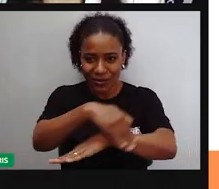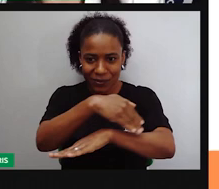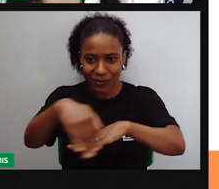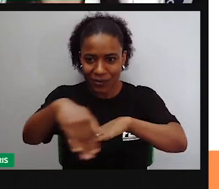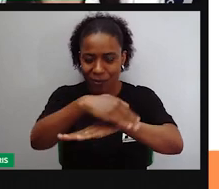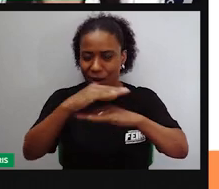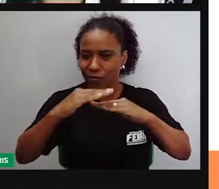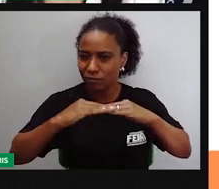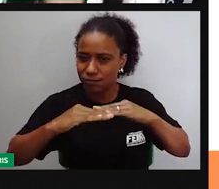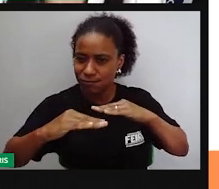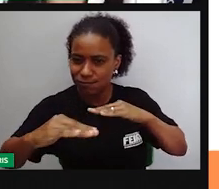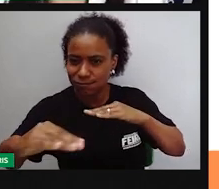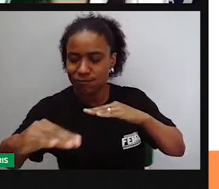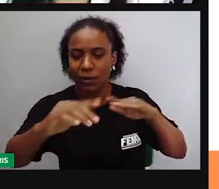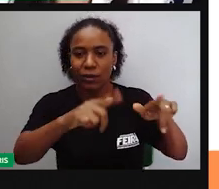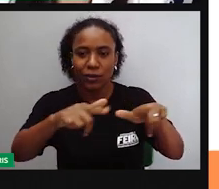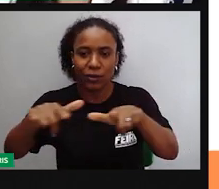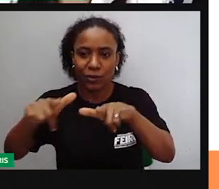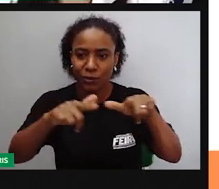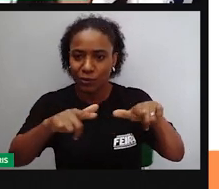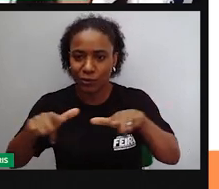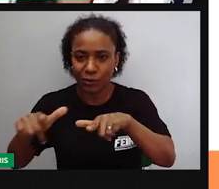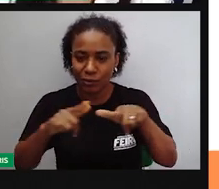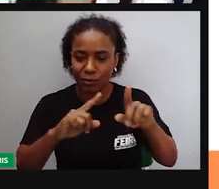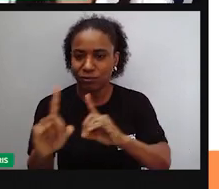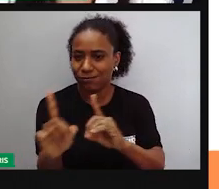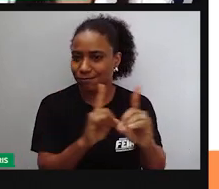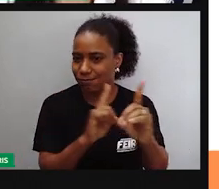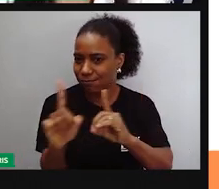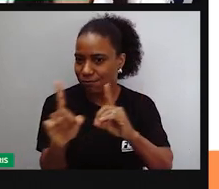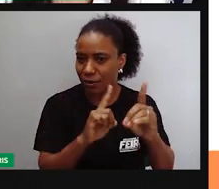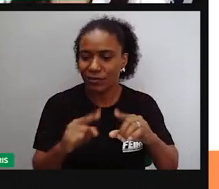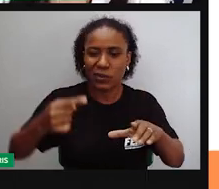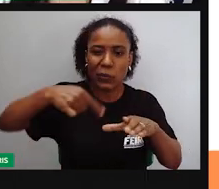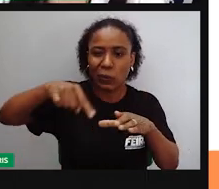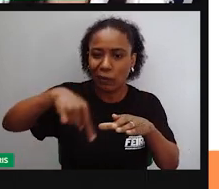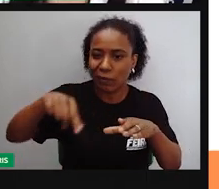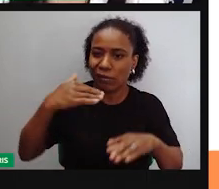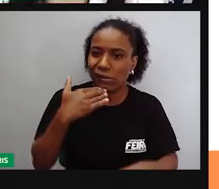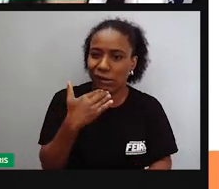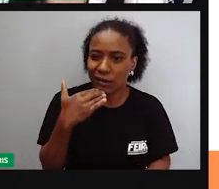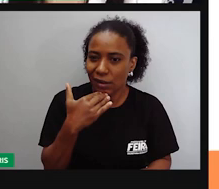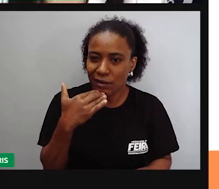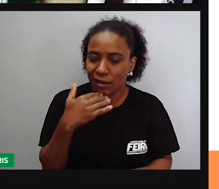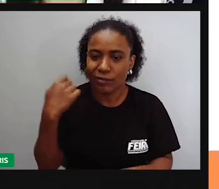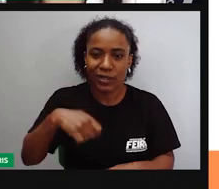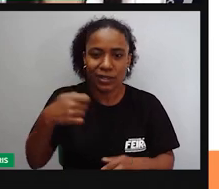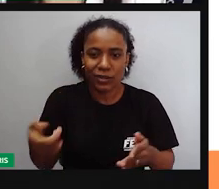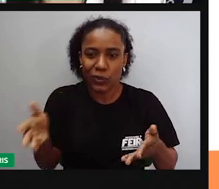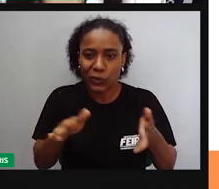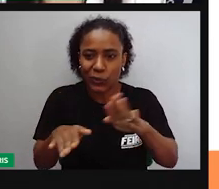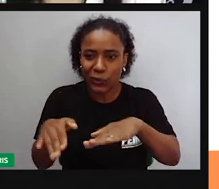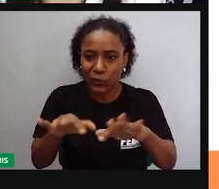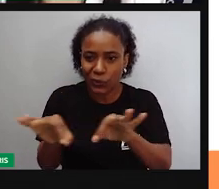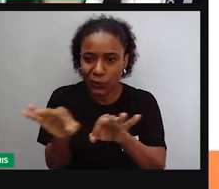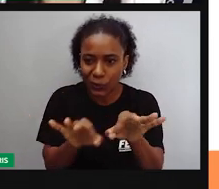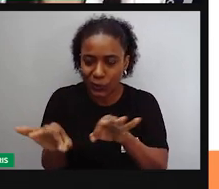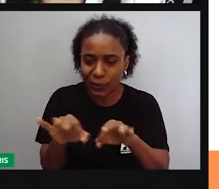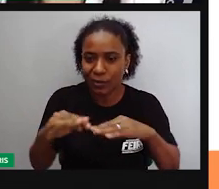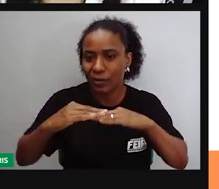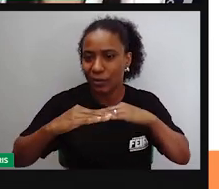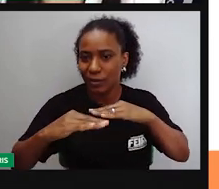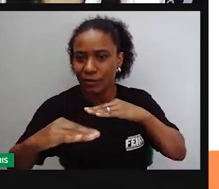precisa de asfalto, quando tem um buraco muito grande que precisa ser tapado. Quando tem algum problema com a